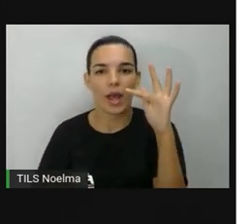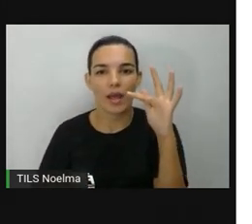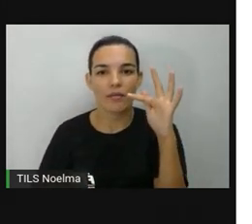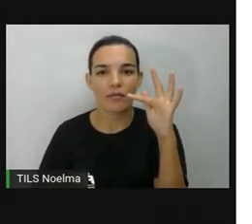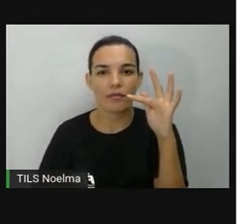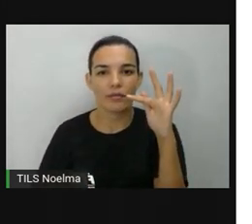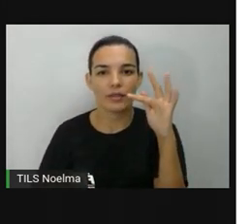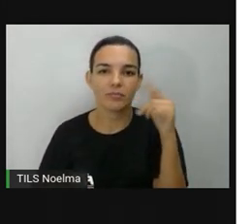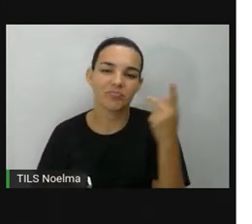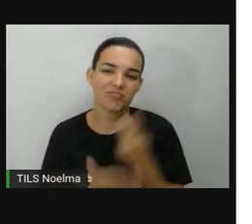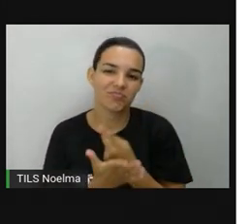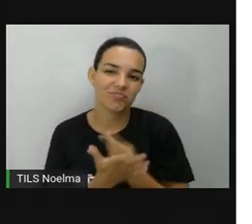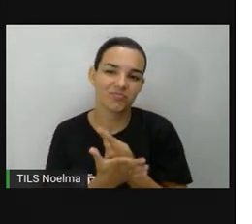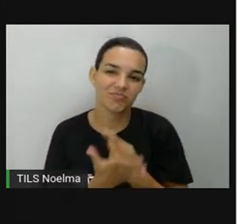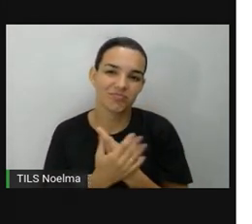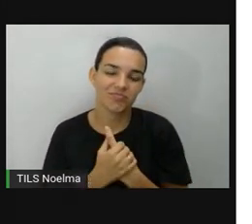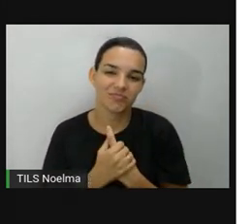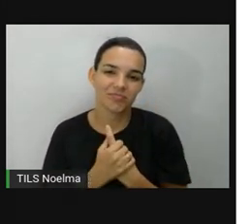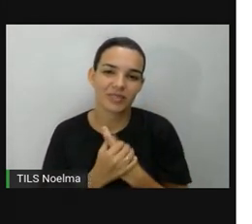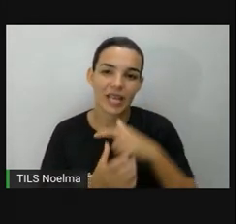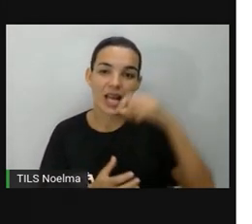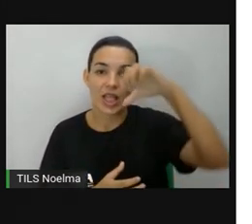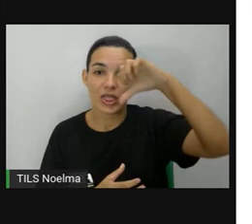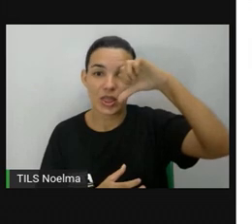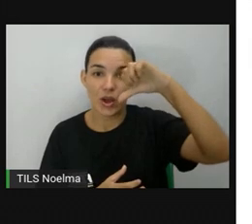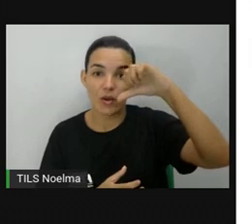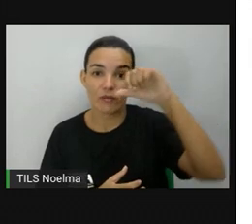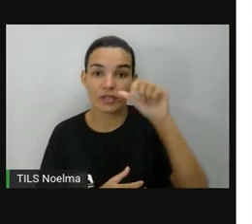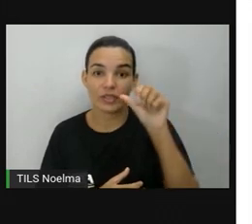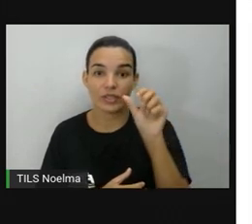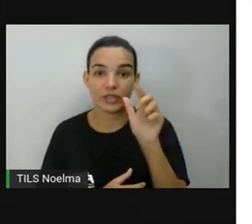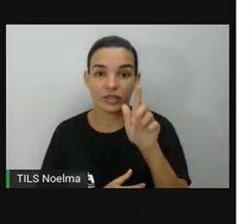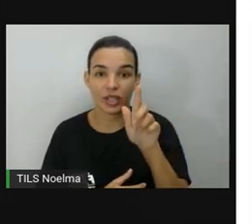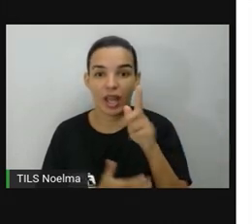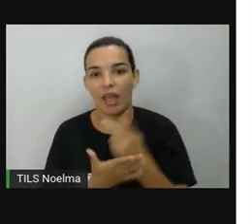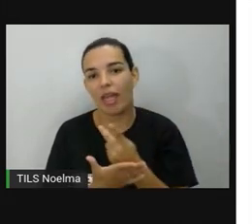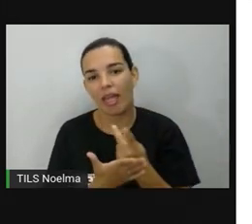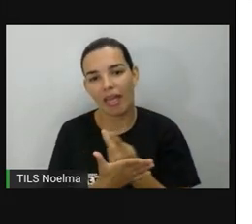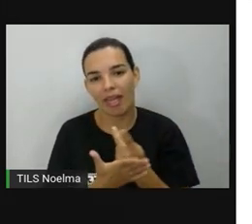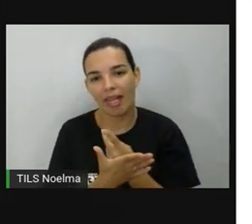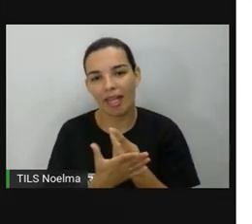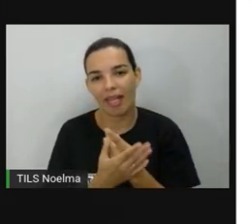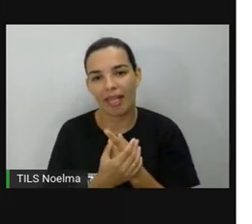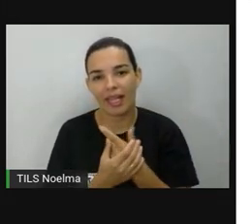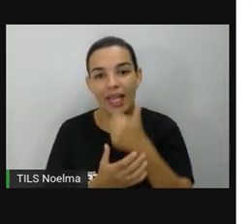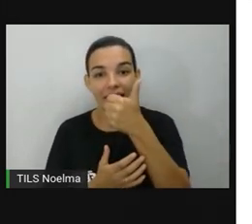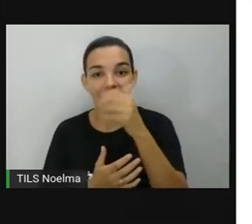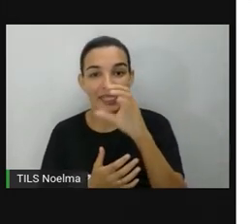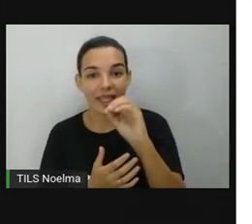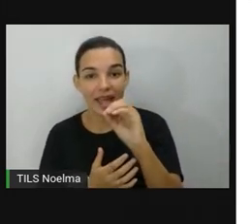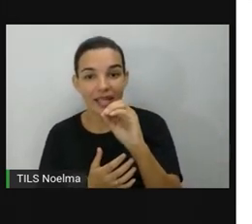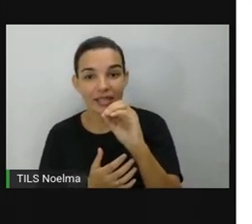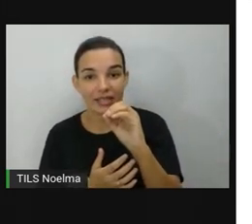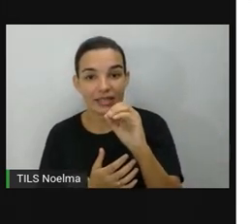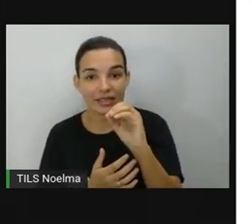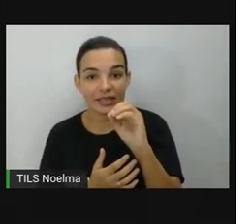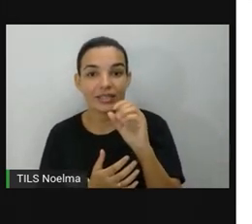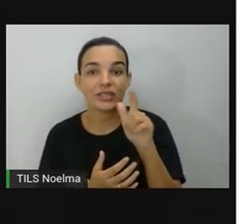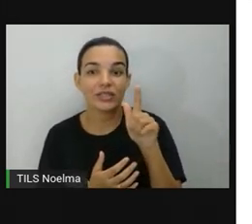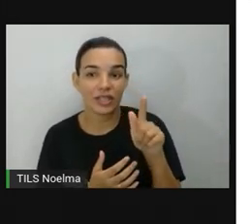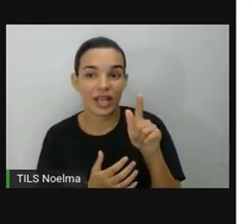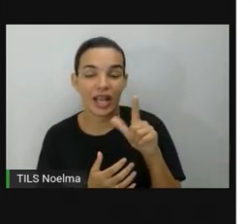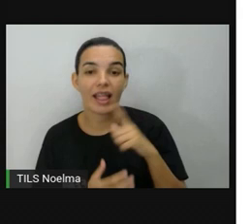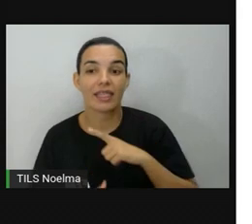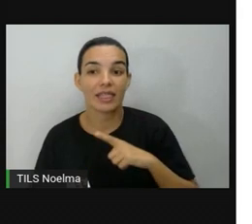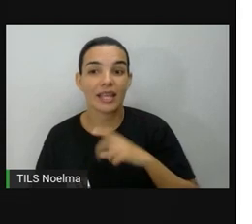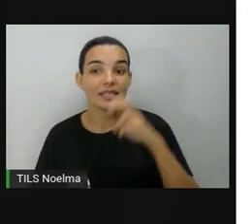Errou 8F 9G Errou de novo 10E Acertou